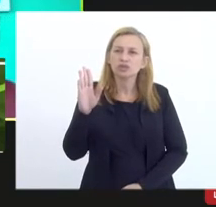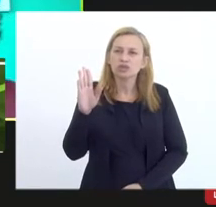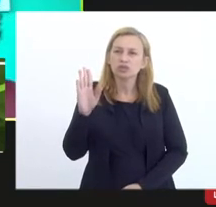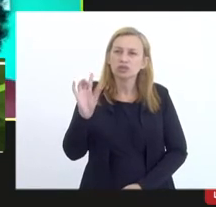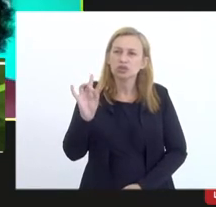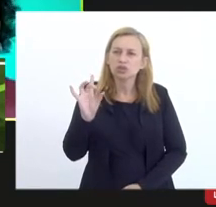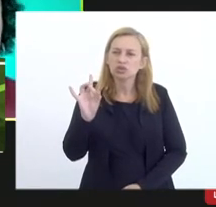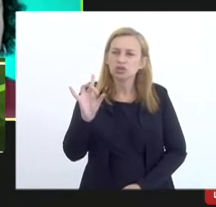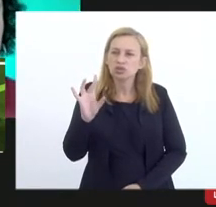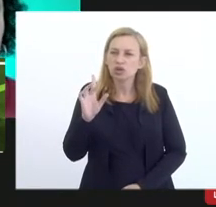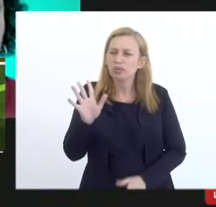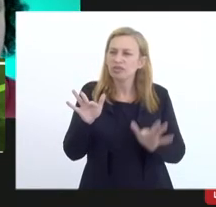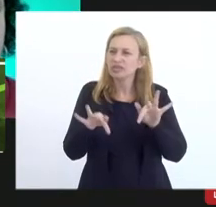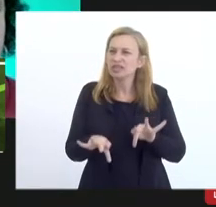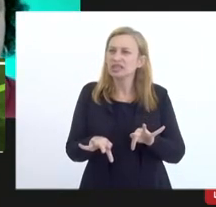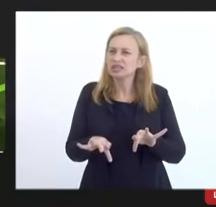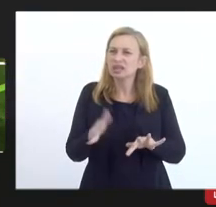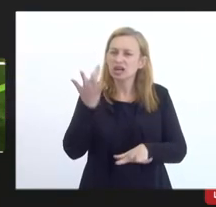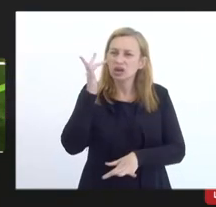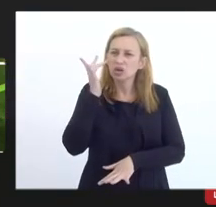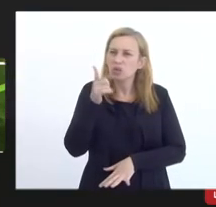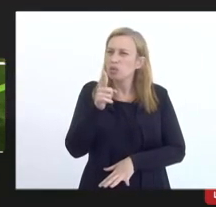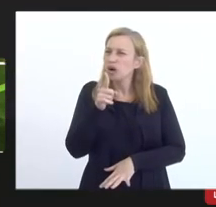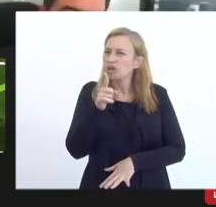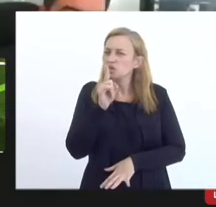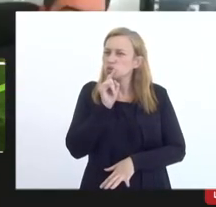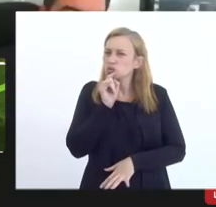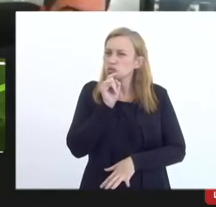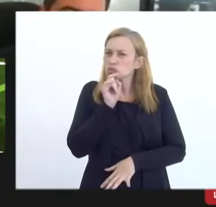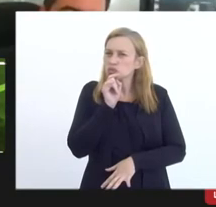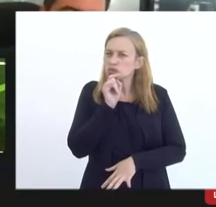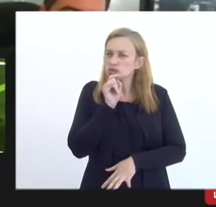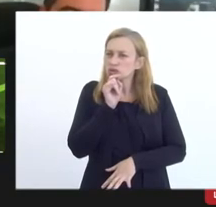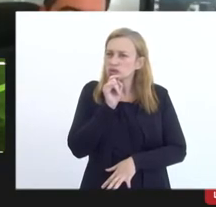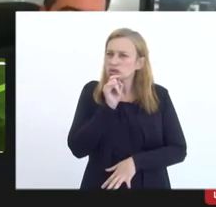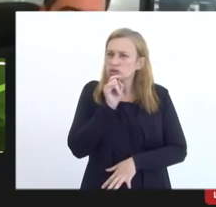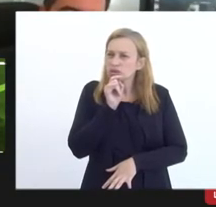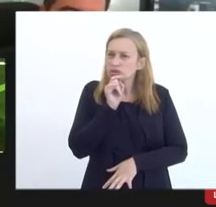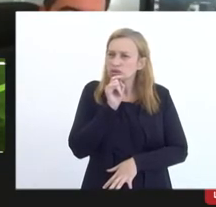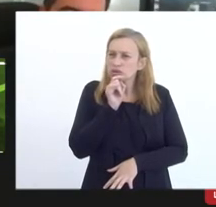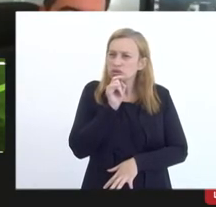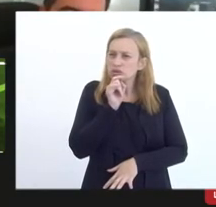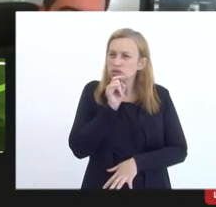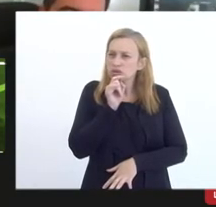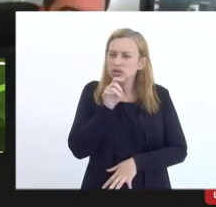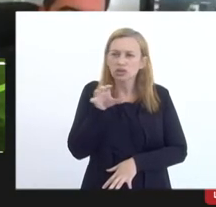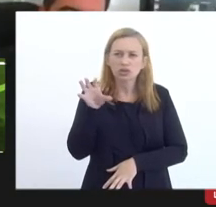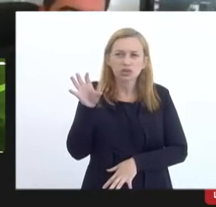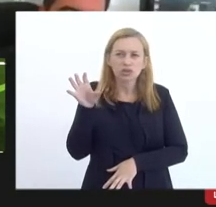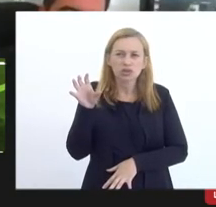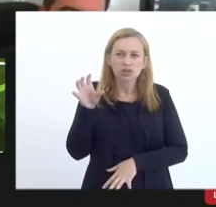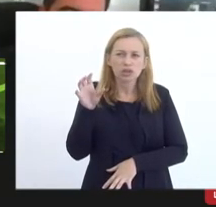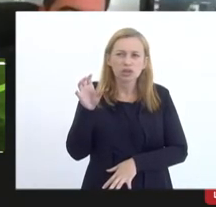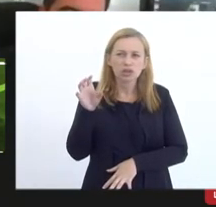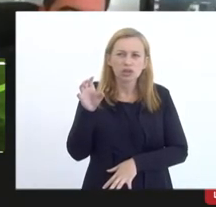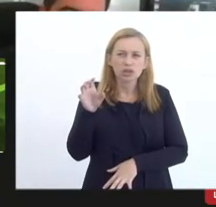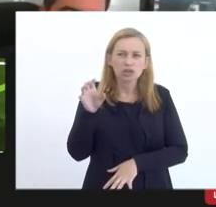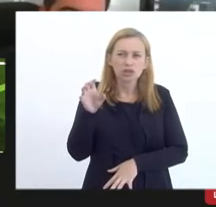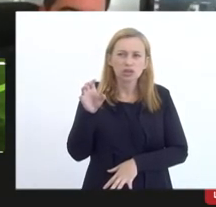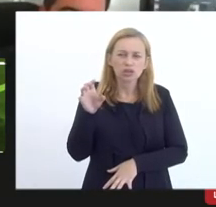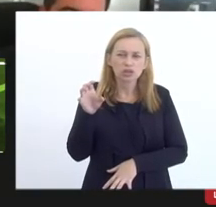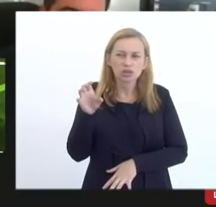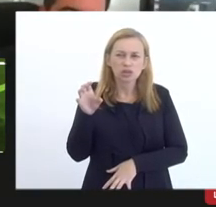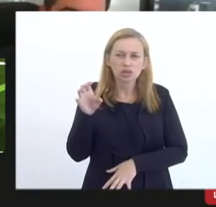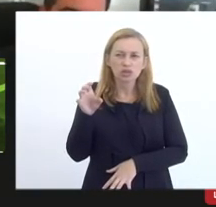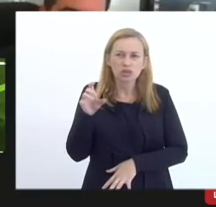Só para, então, só para finalizar, acho que faltam alguns princípios. Acho que era bom a gente ouvir ele antes de amarrar. O Mestre Paulão pediu